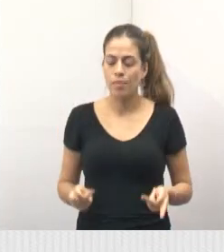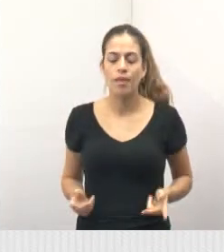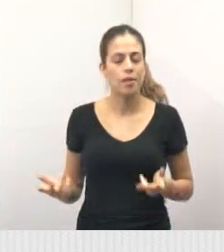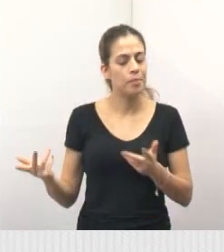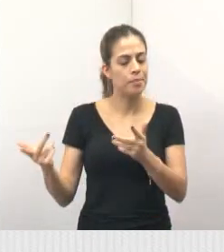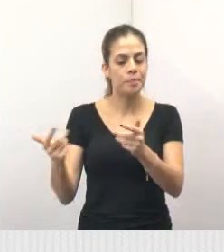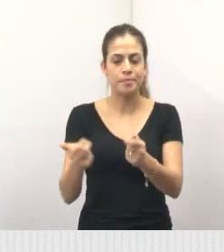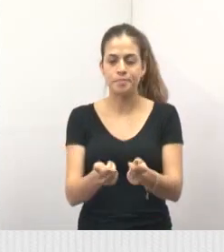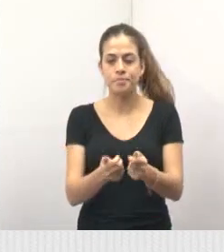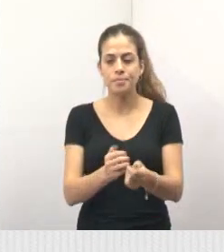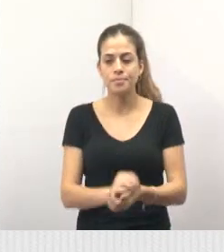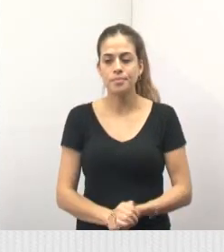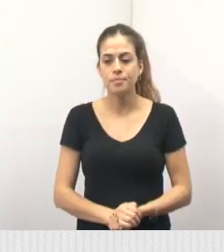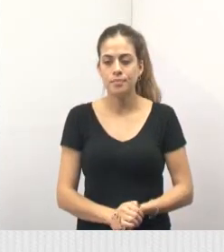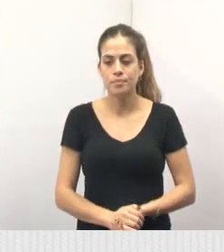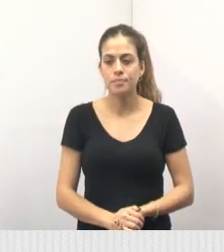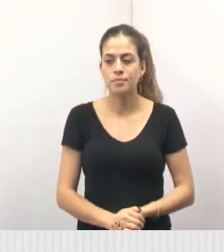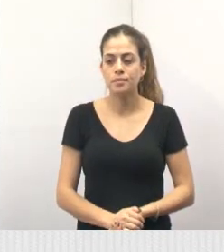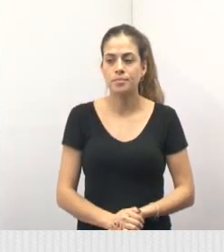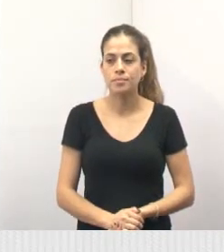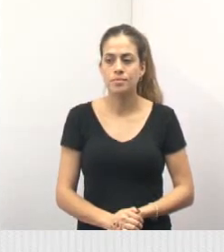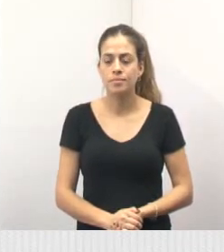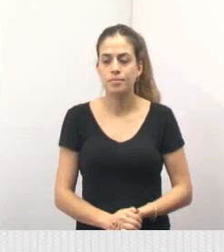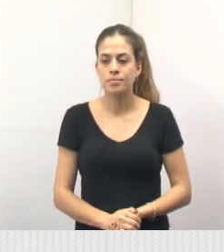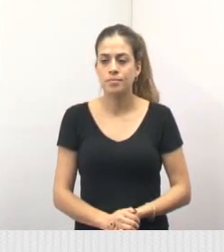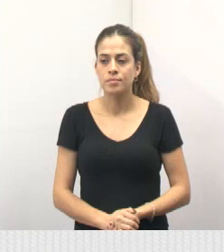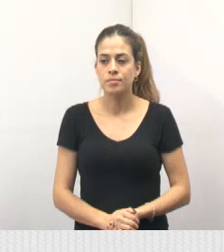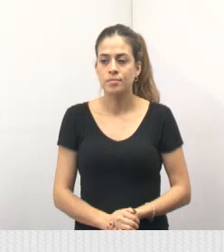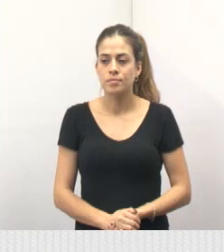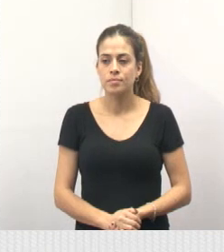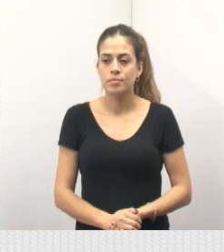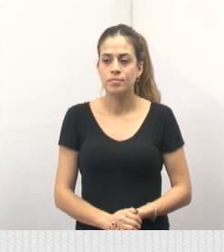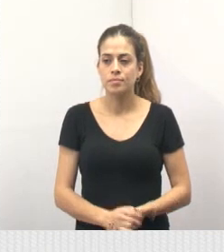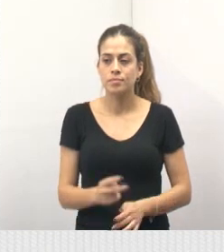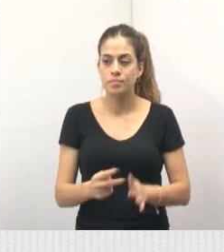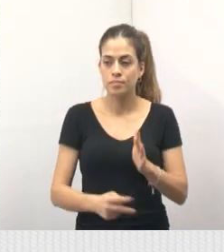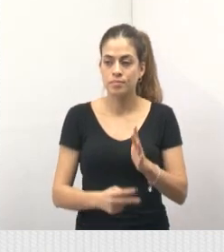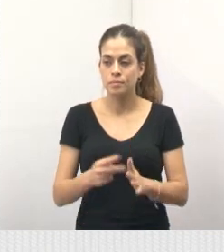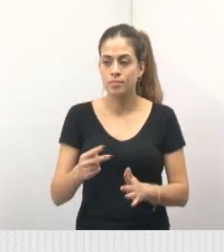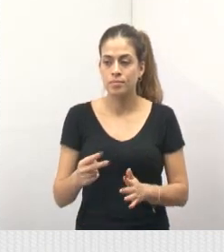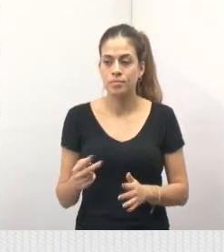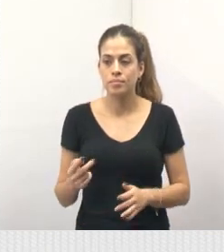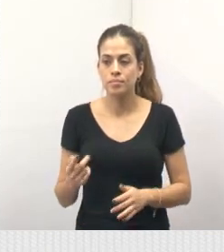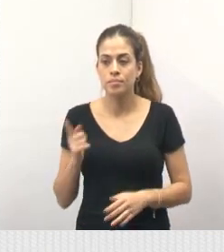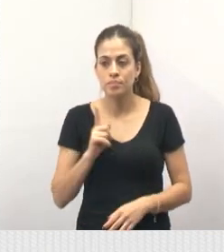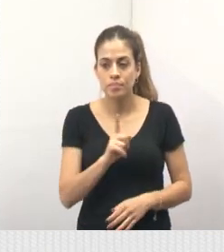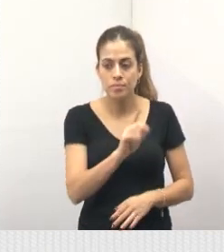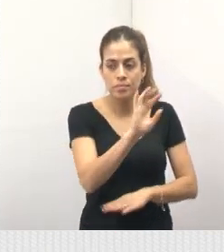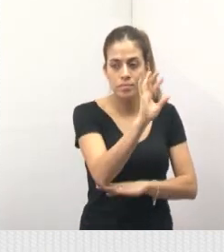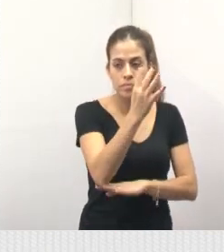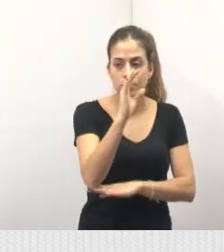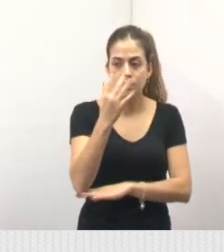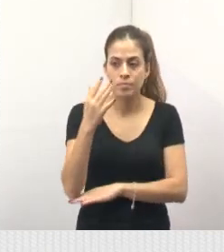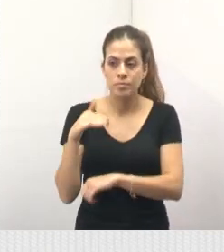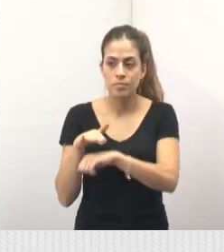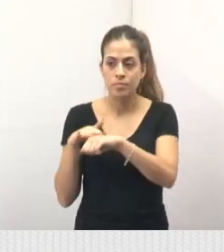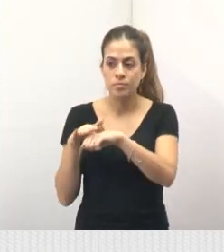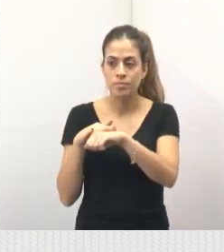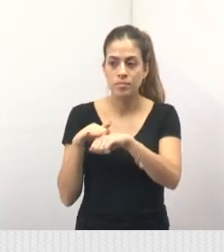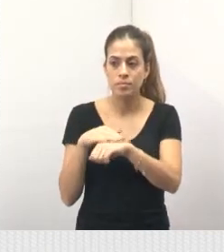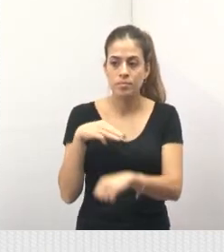No segundo slide, queria que colocasse aí, por gentileza, nós estivemos lá no meio ambiente, conversando com o Marcos Maturano,